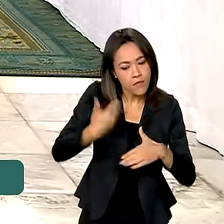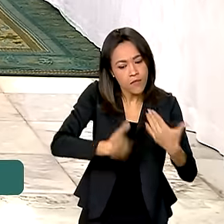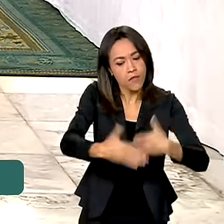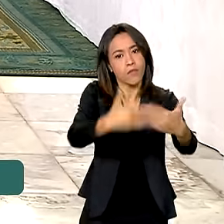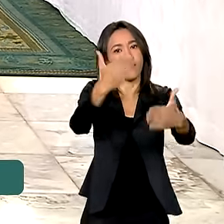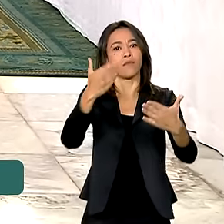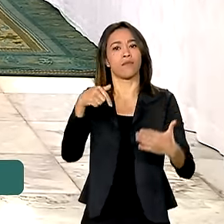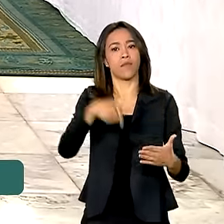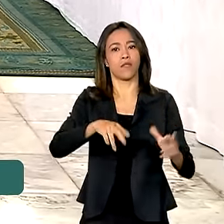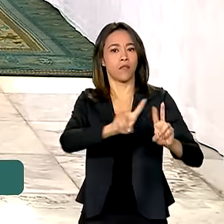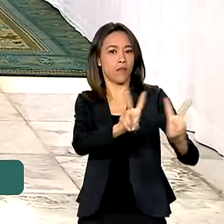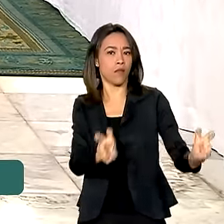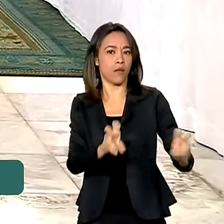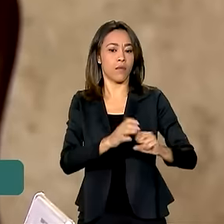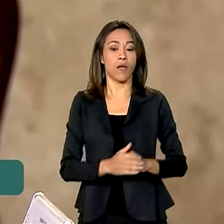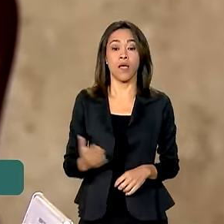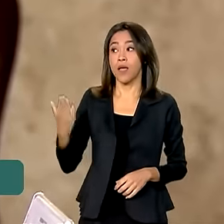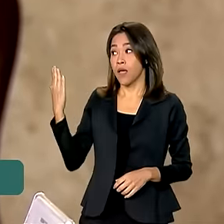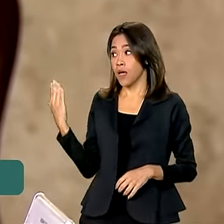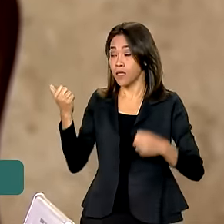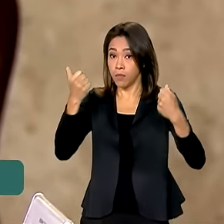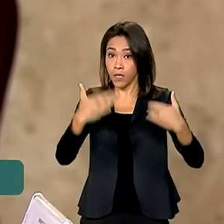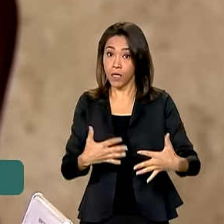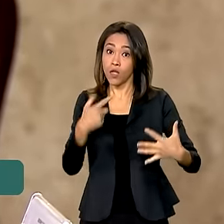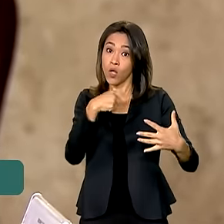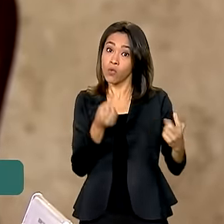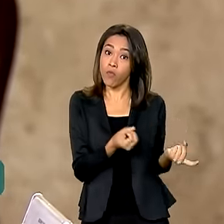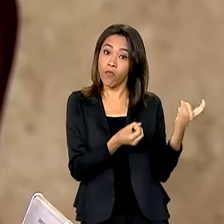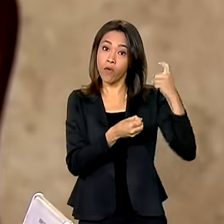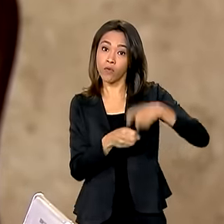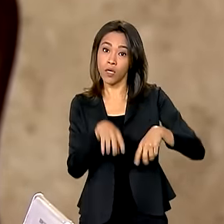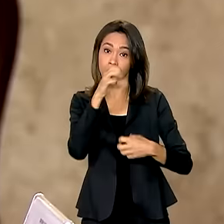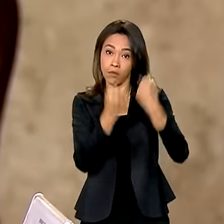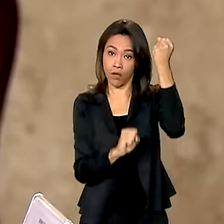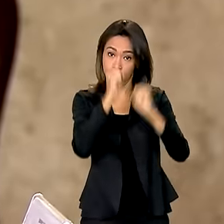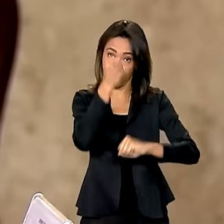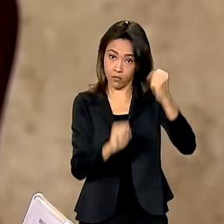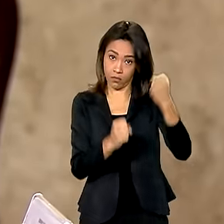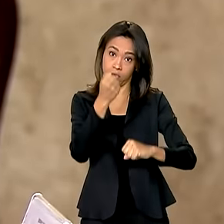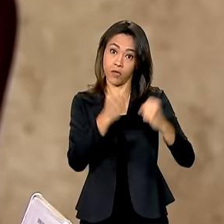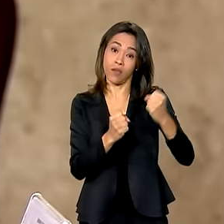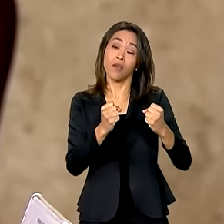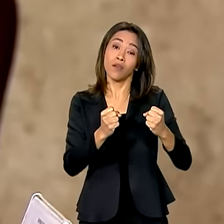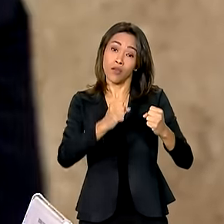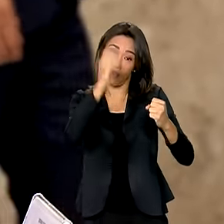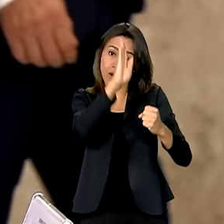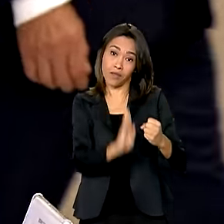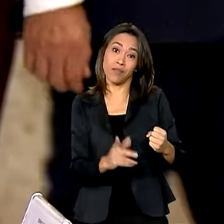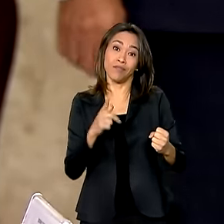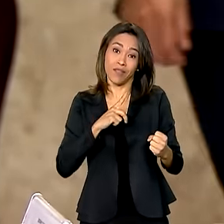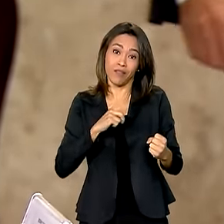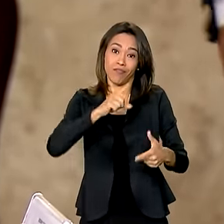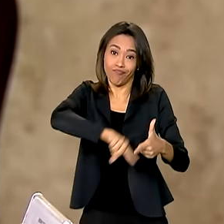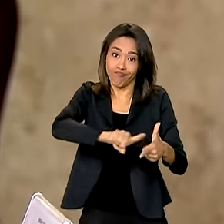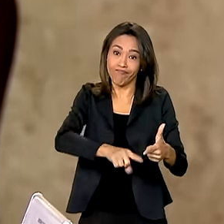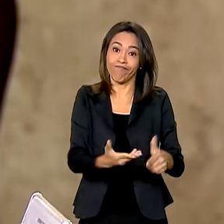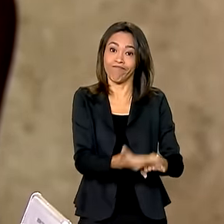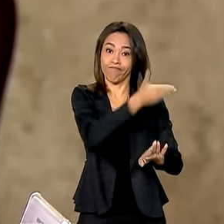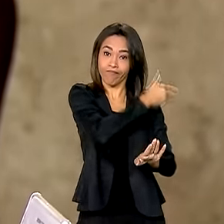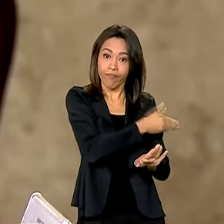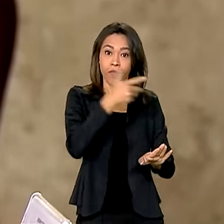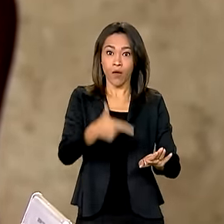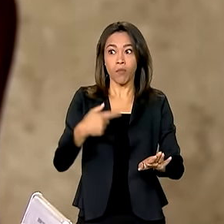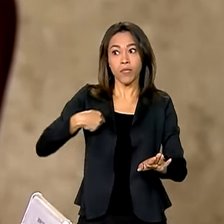iniciando a reversão da desindustrialização que o Brasil foi vítima. Isso não vai se aprofundar se nós não tivéssemos uma relação mais